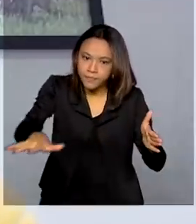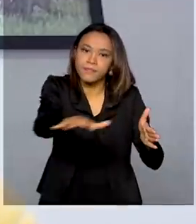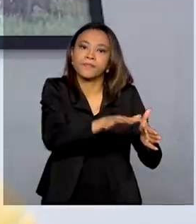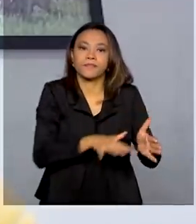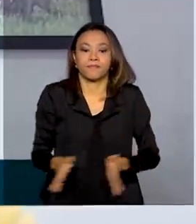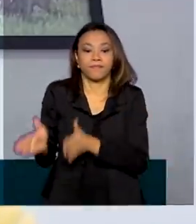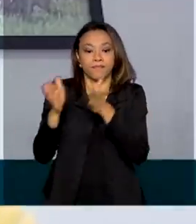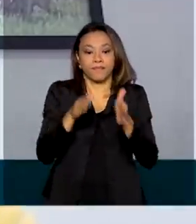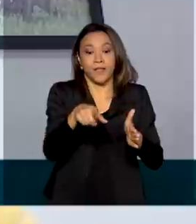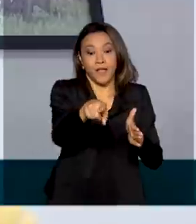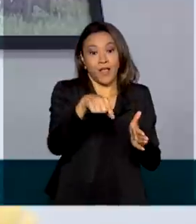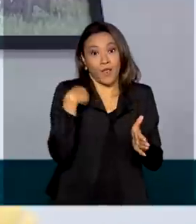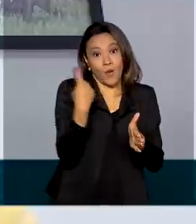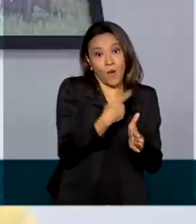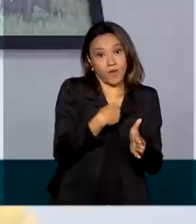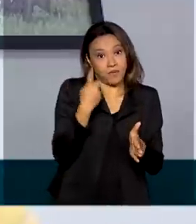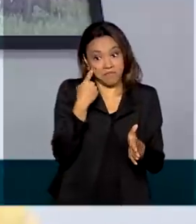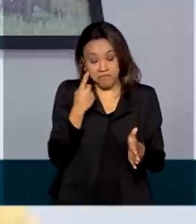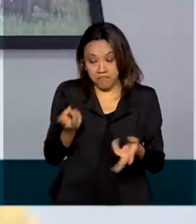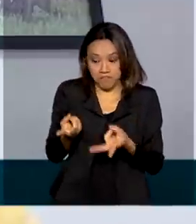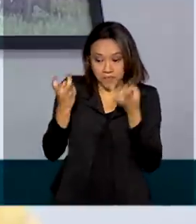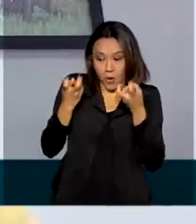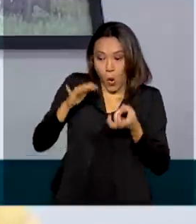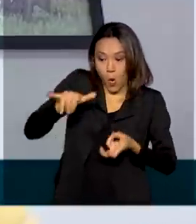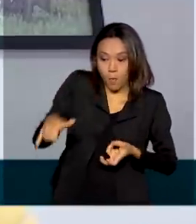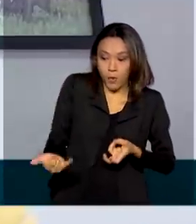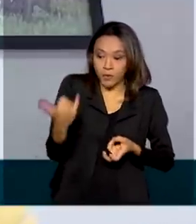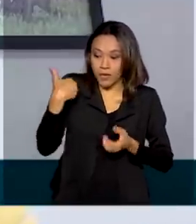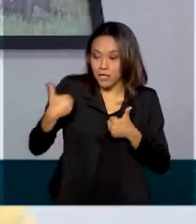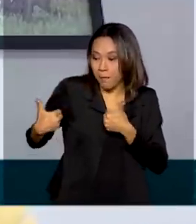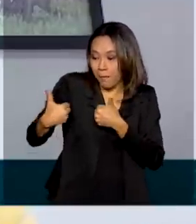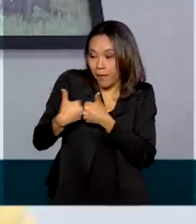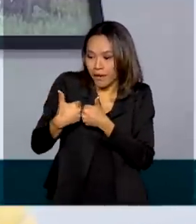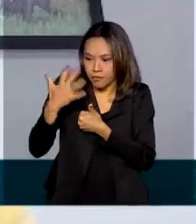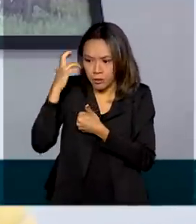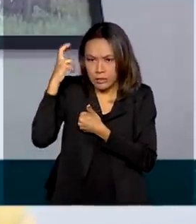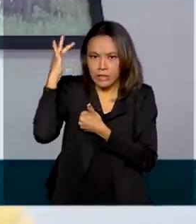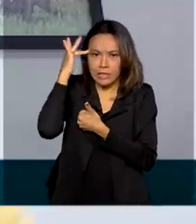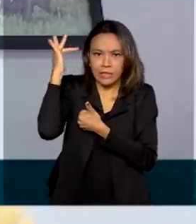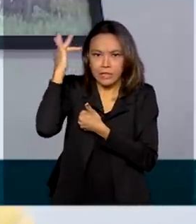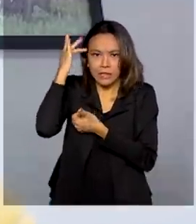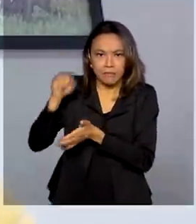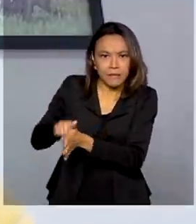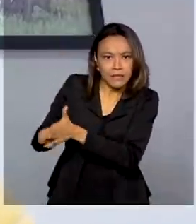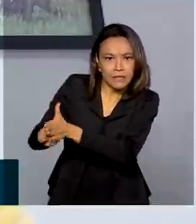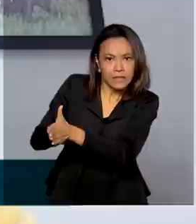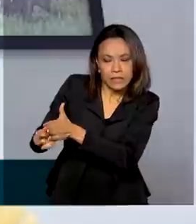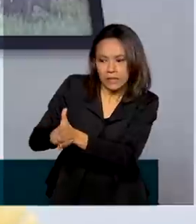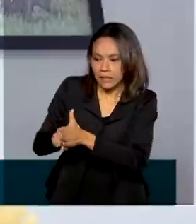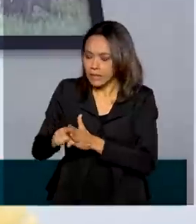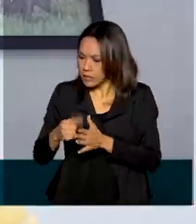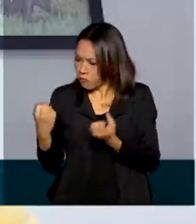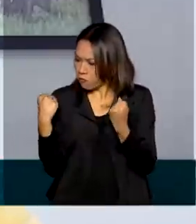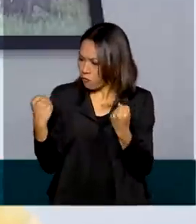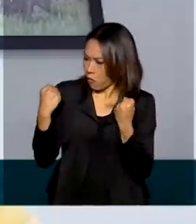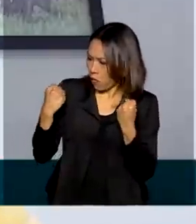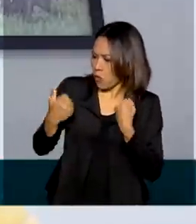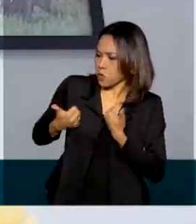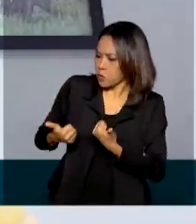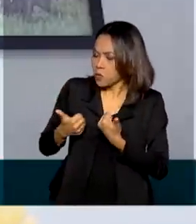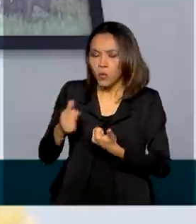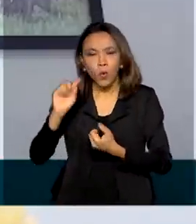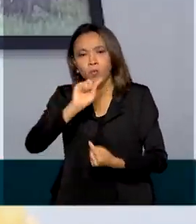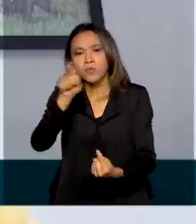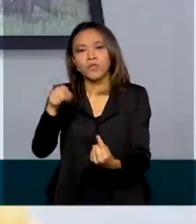oportunidade de estar junto, junto a grandes pesquisadores, a uma entidade forte, representativa, em busca de